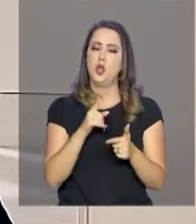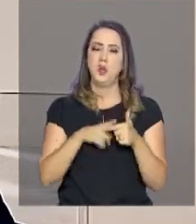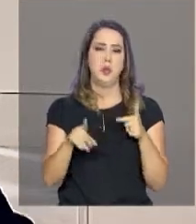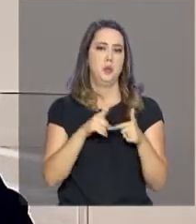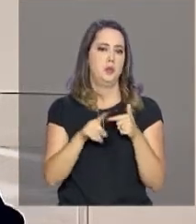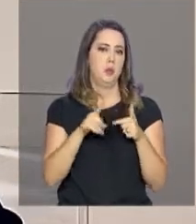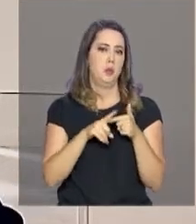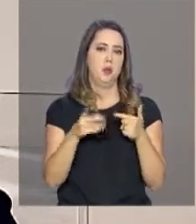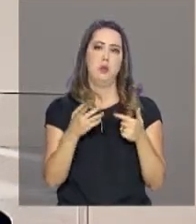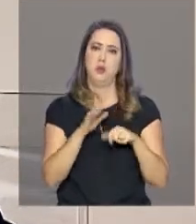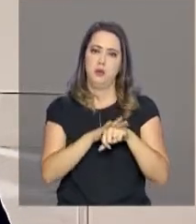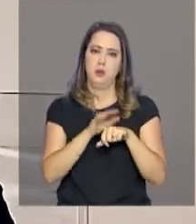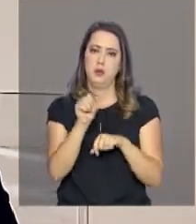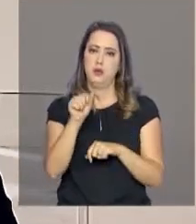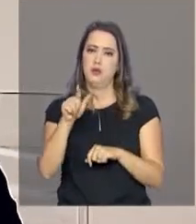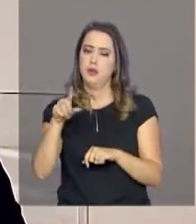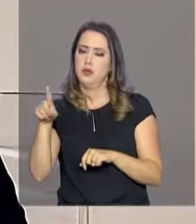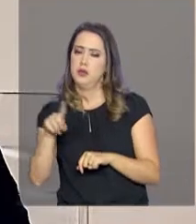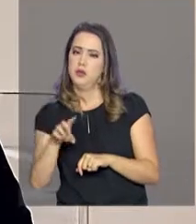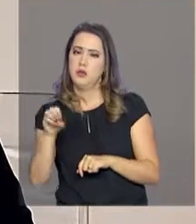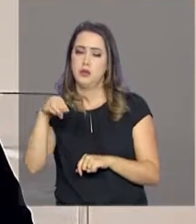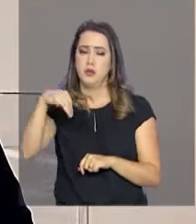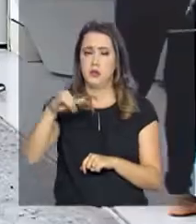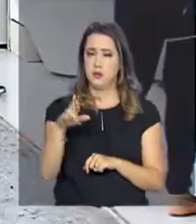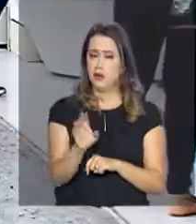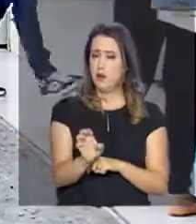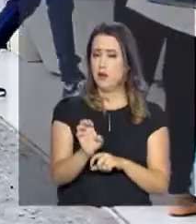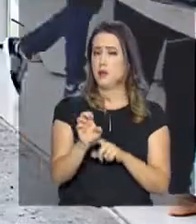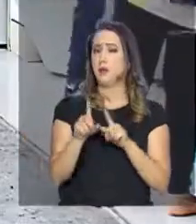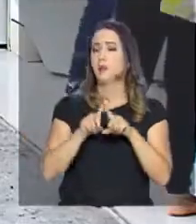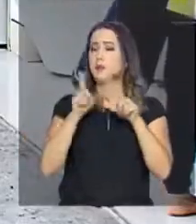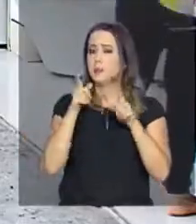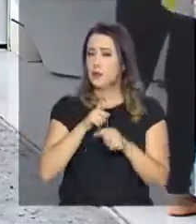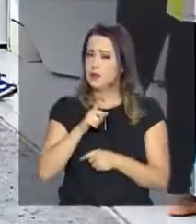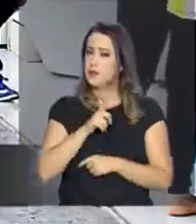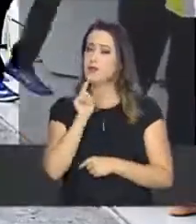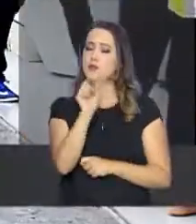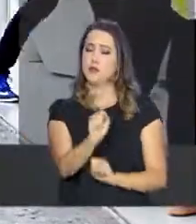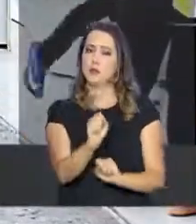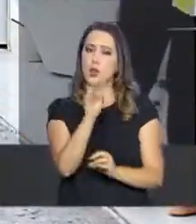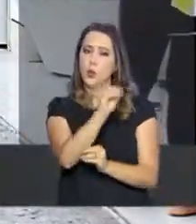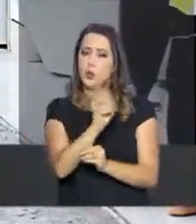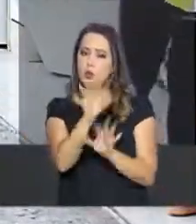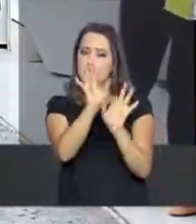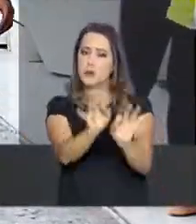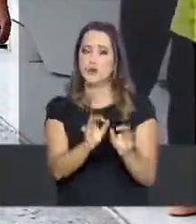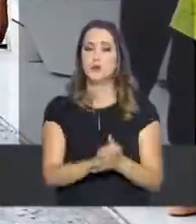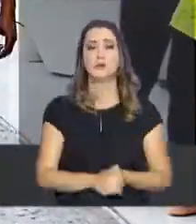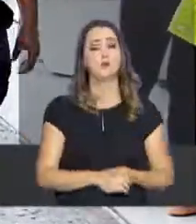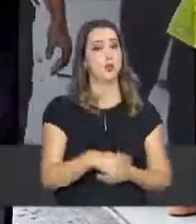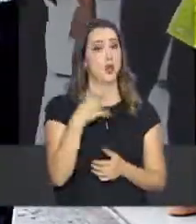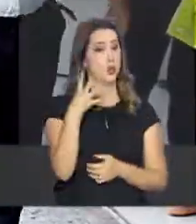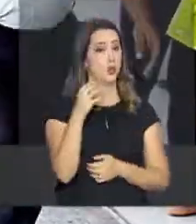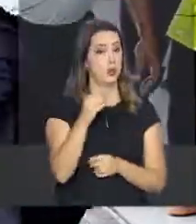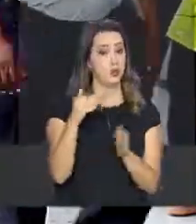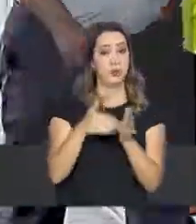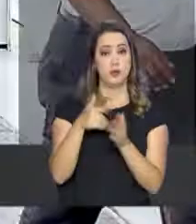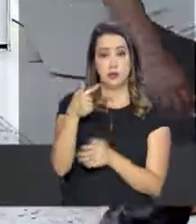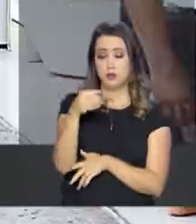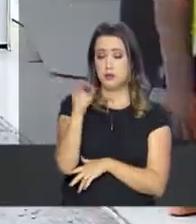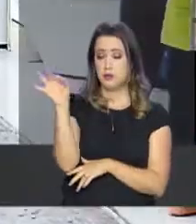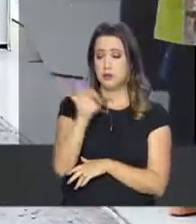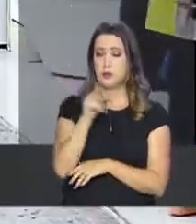Alzheimer, mas se tiver, a pessoa vai receber o tratamento adequado. De 40 a 60% dos casos de demência registrados no Brasil